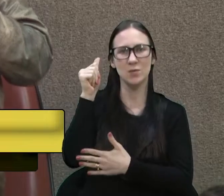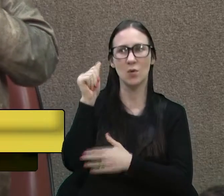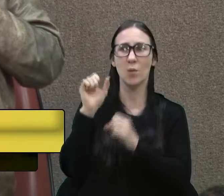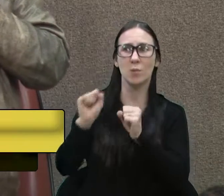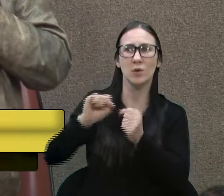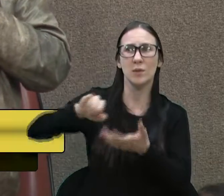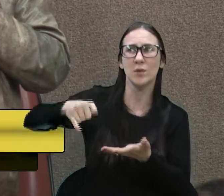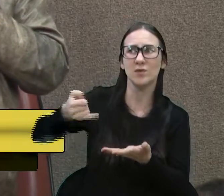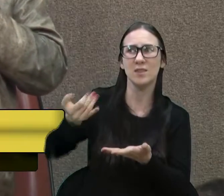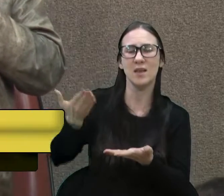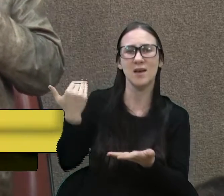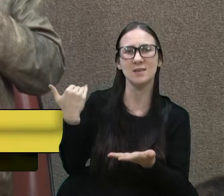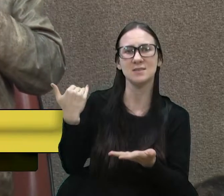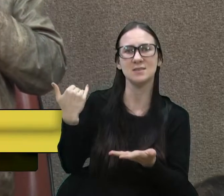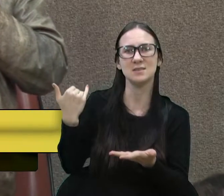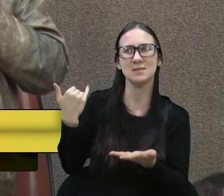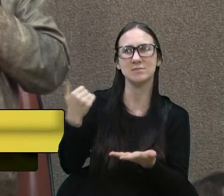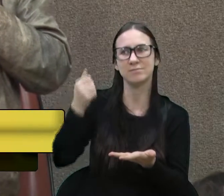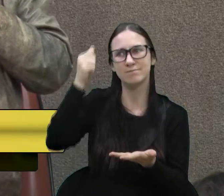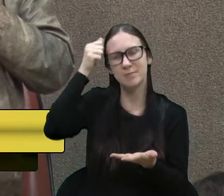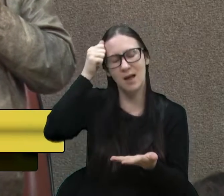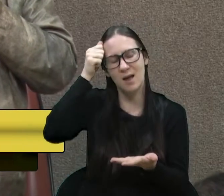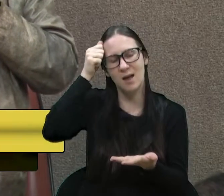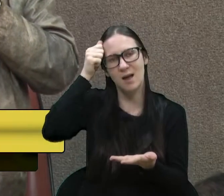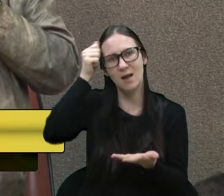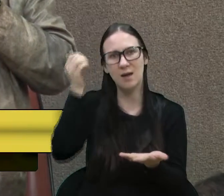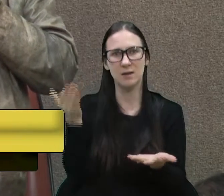e comunitários. Esse é o meu questionamento.